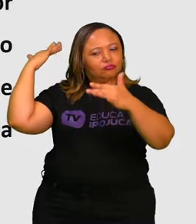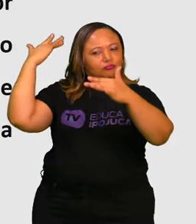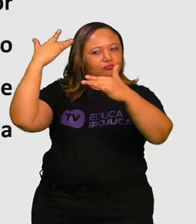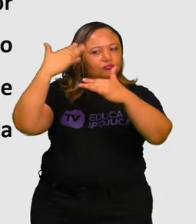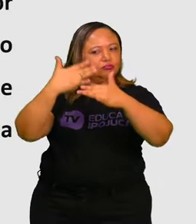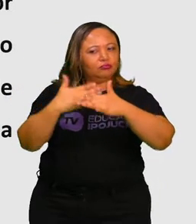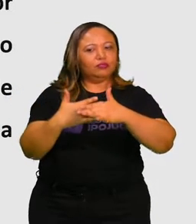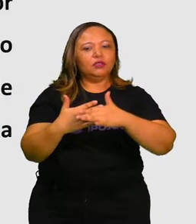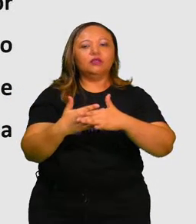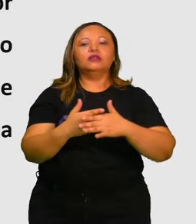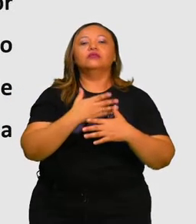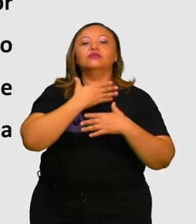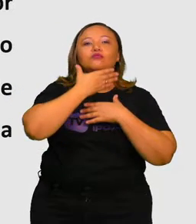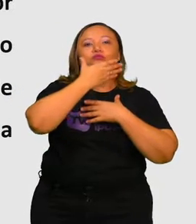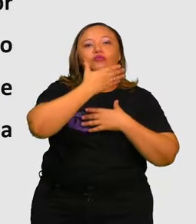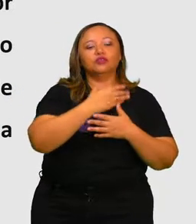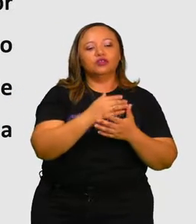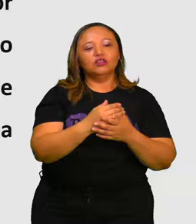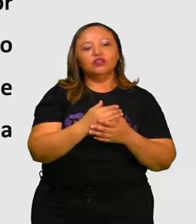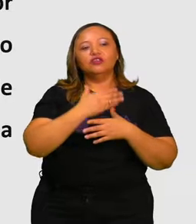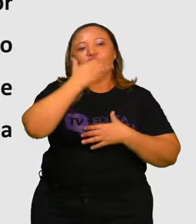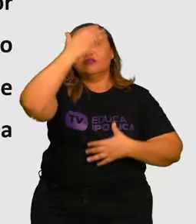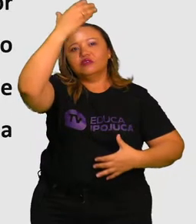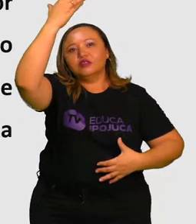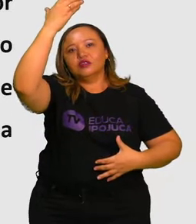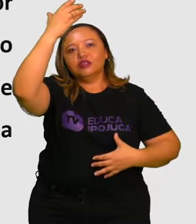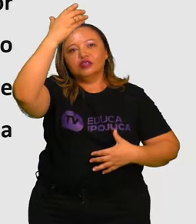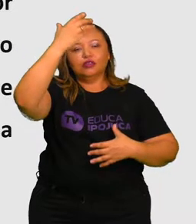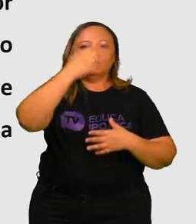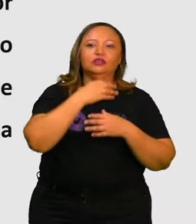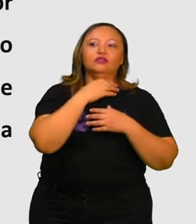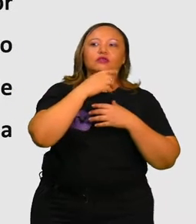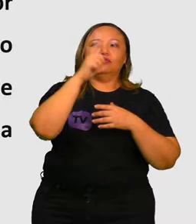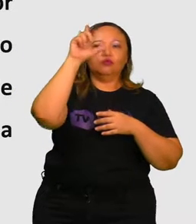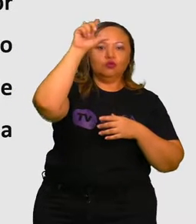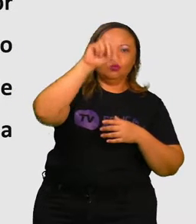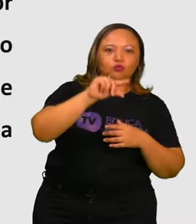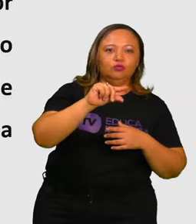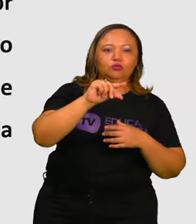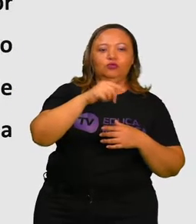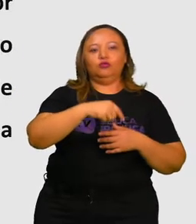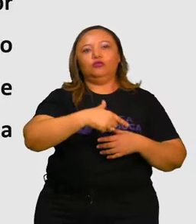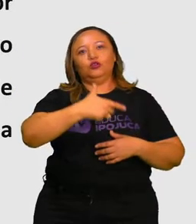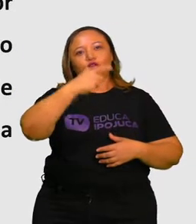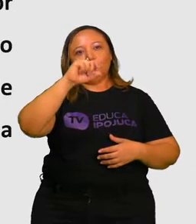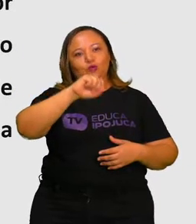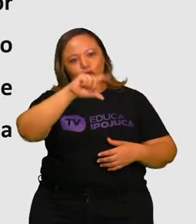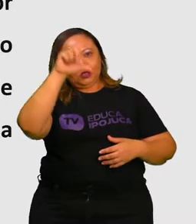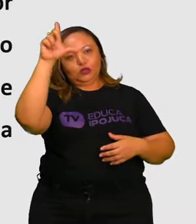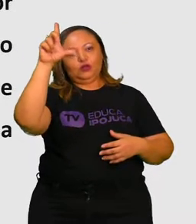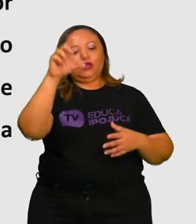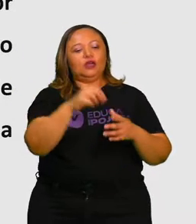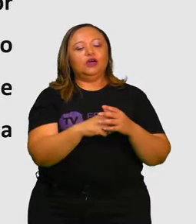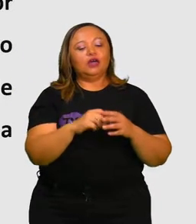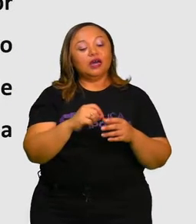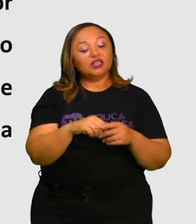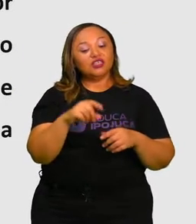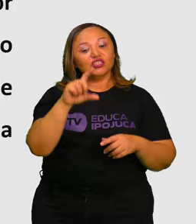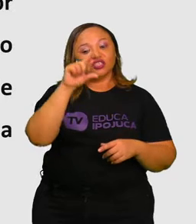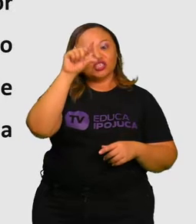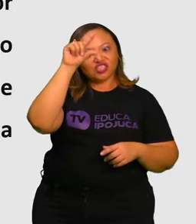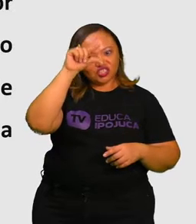girafas de pescoço comprido e girafas de pescoço curto. As girafas de pescoço curto se